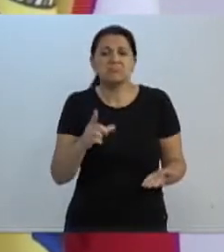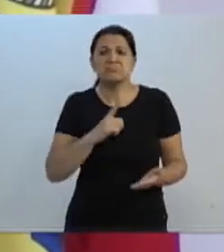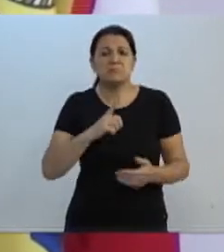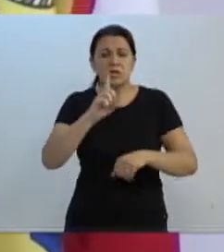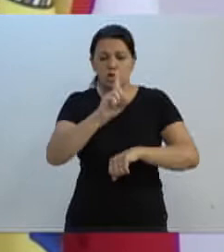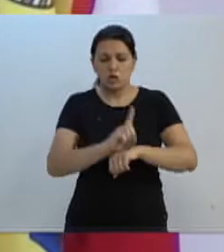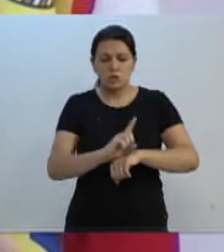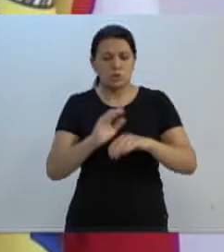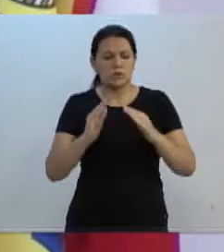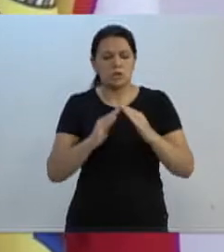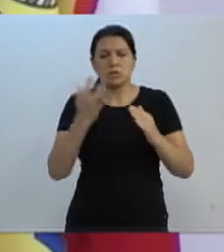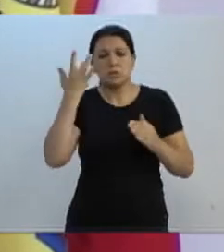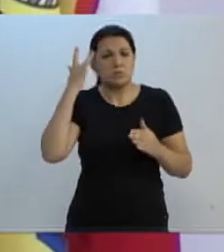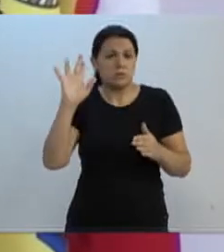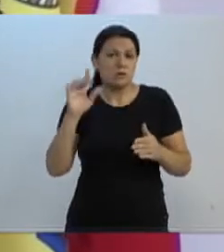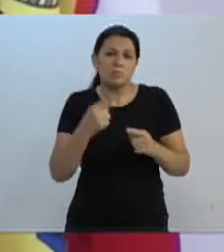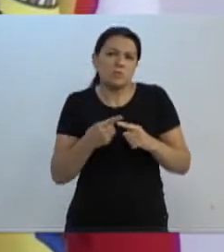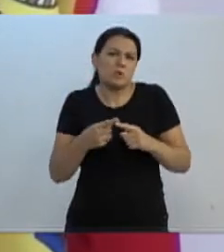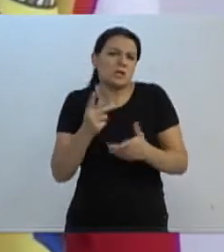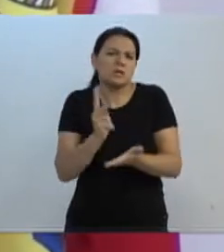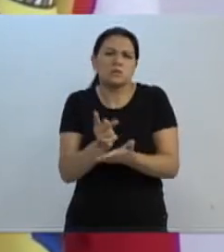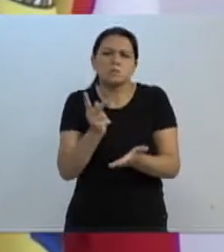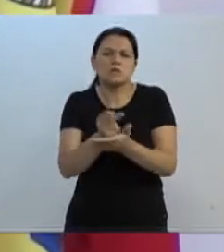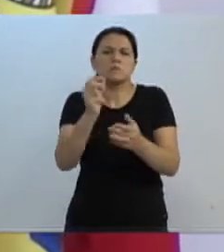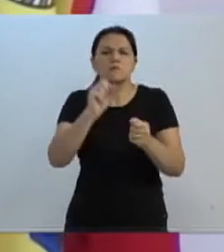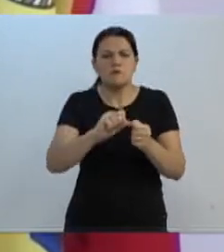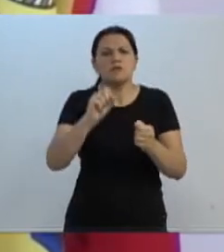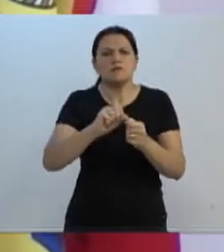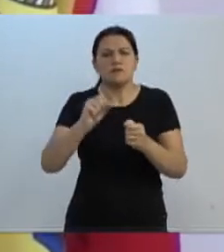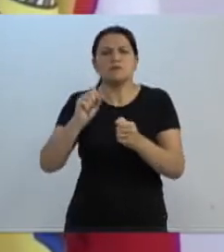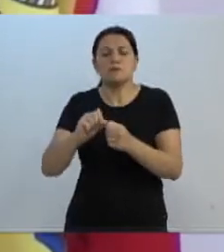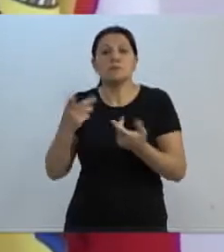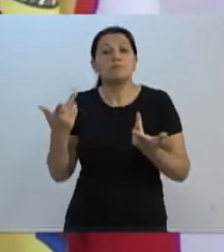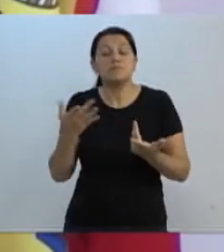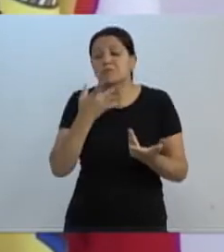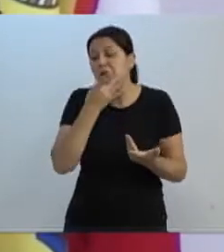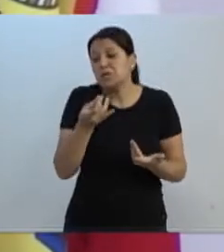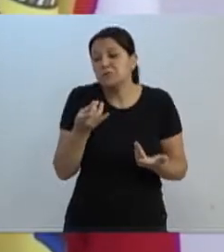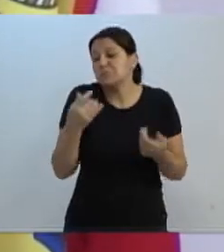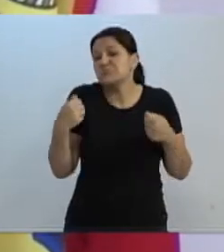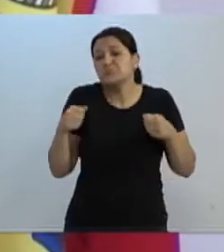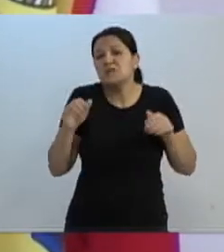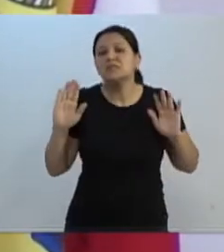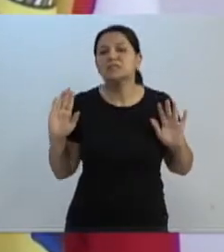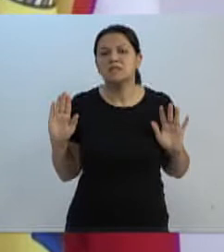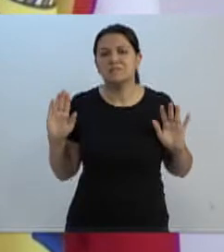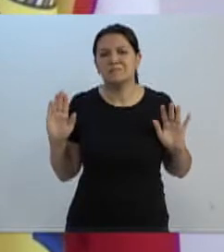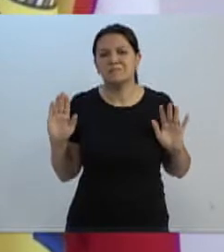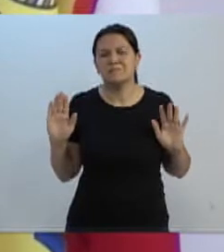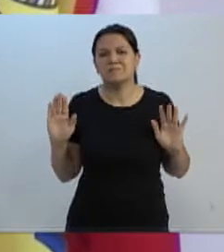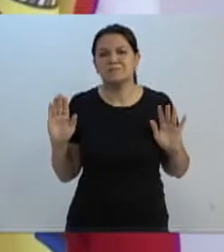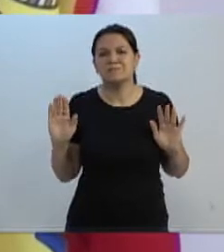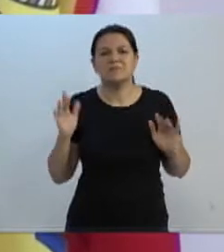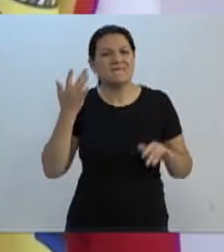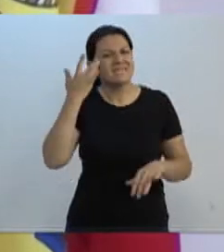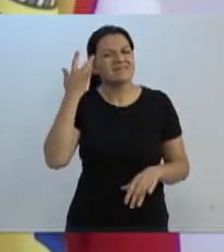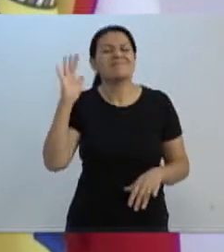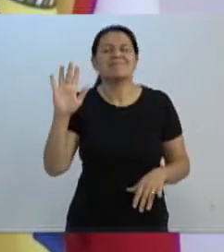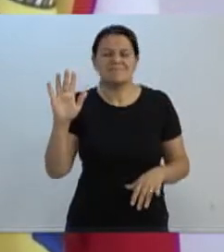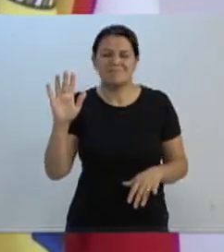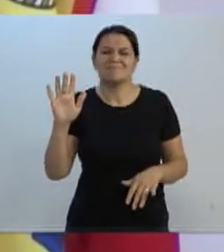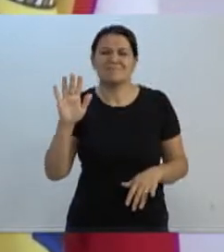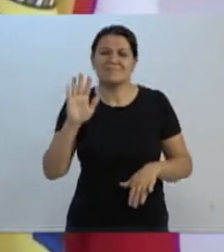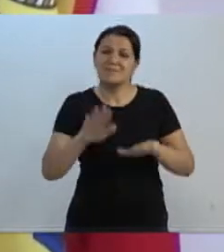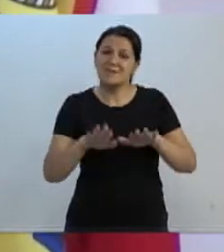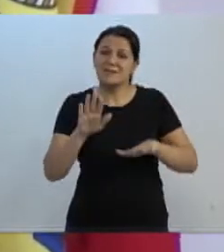sabe, porque sempre foi feito, sempre foi feito, e ele acha que não estão fazendo porque não querem. E não sabem, muitas vezes, que